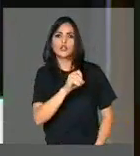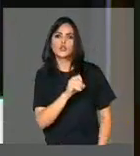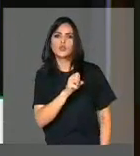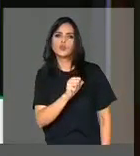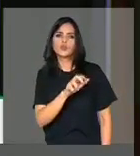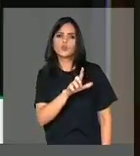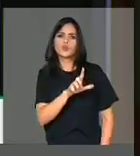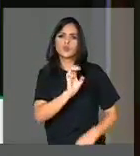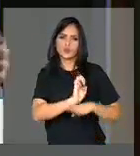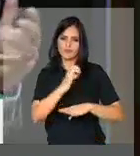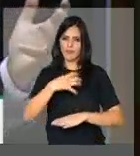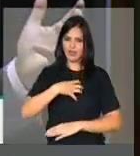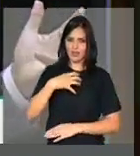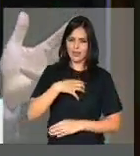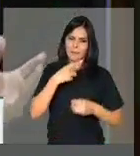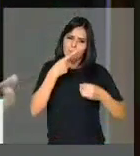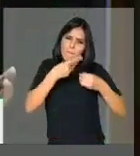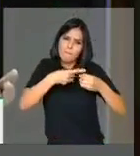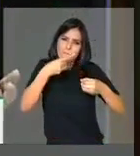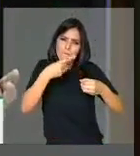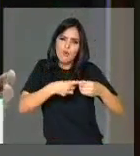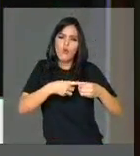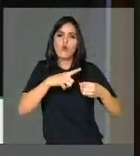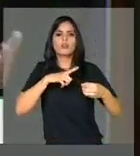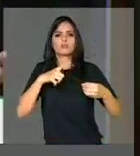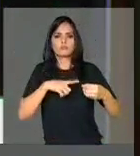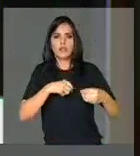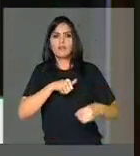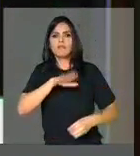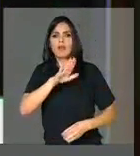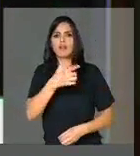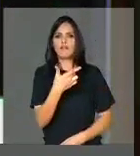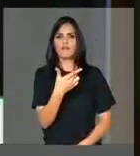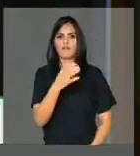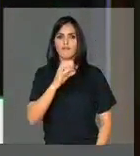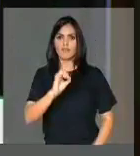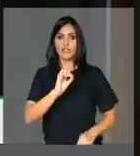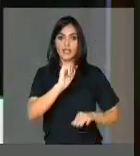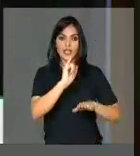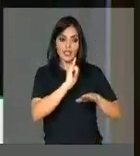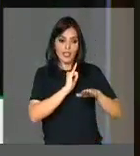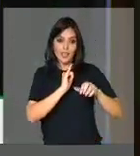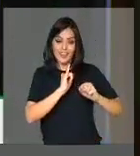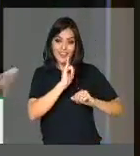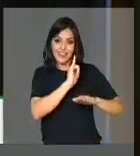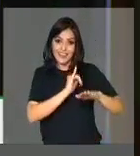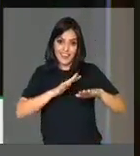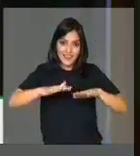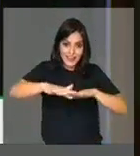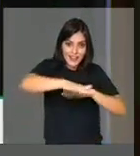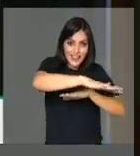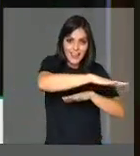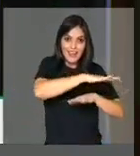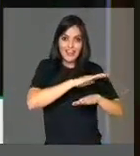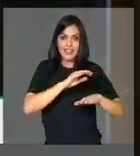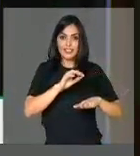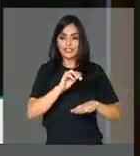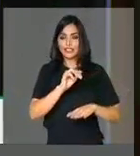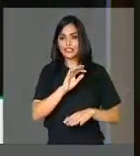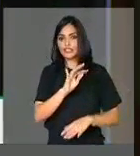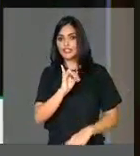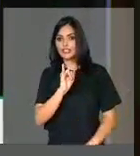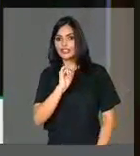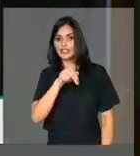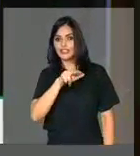da Bahia, um município composto por mais de 20 ilhas, entre elas a ilha de Tinharé, a